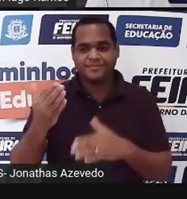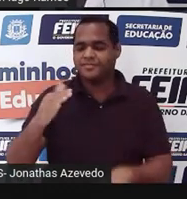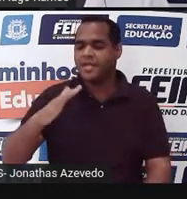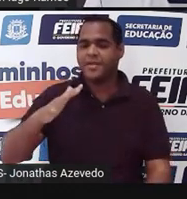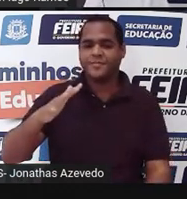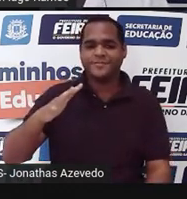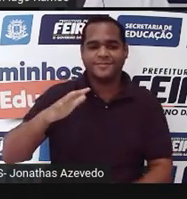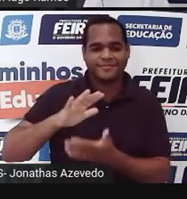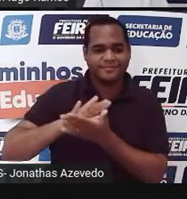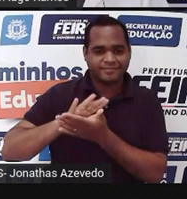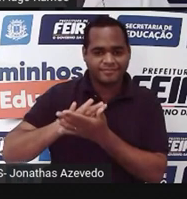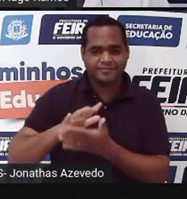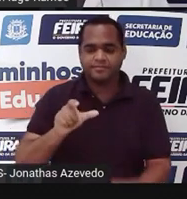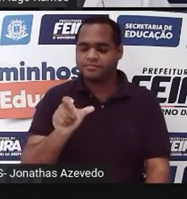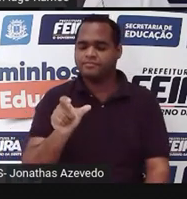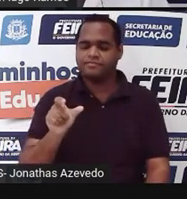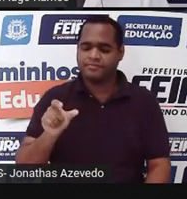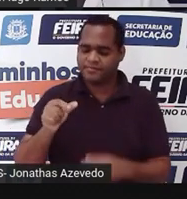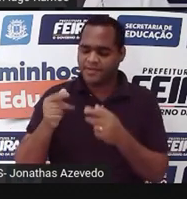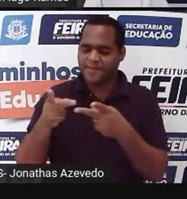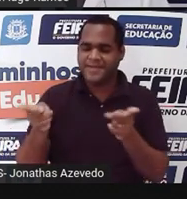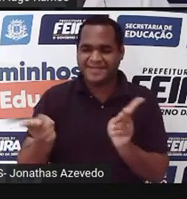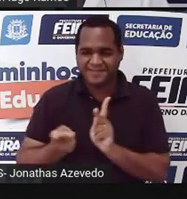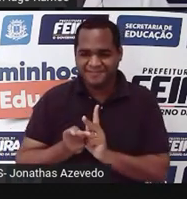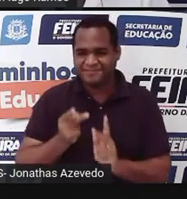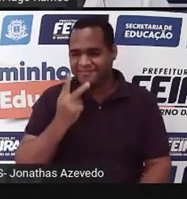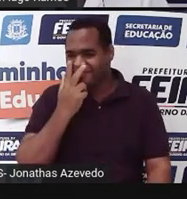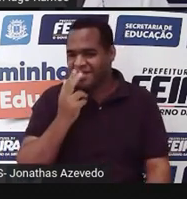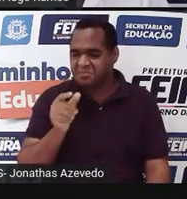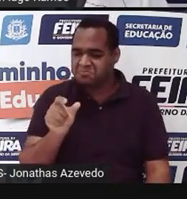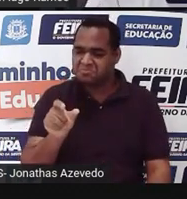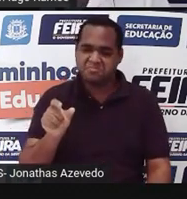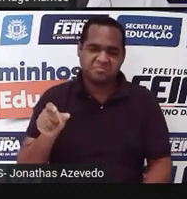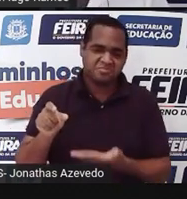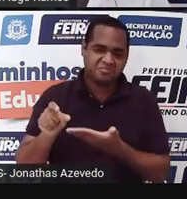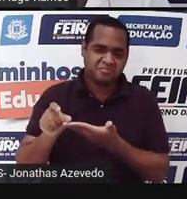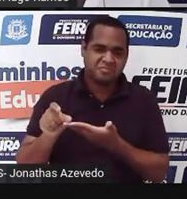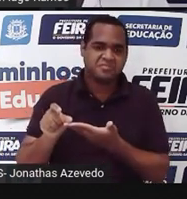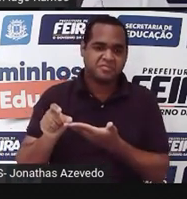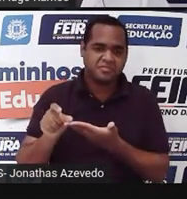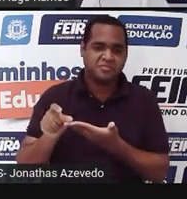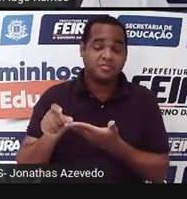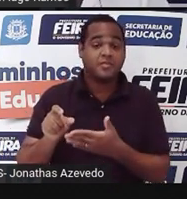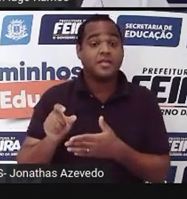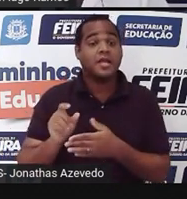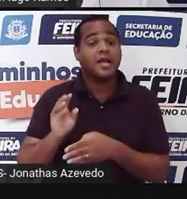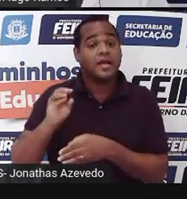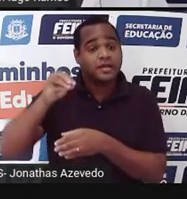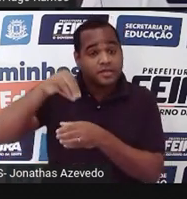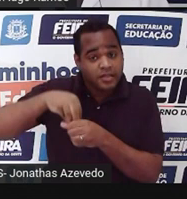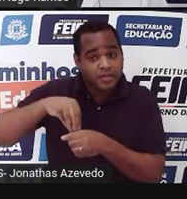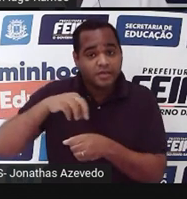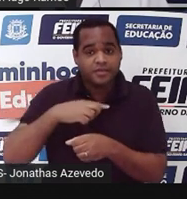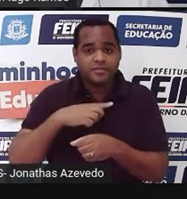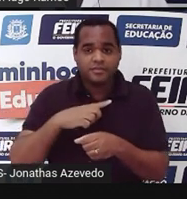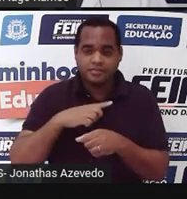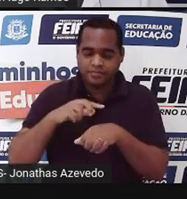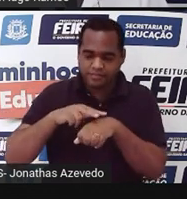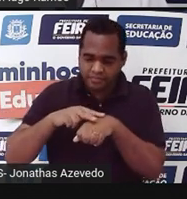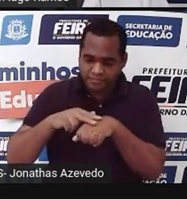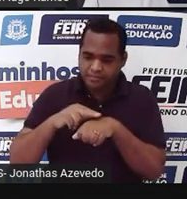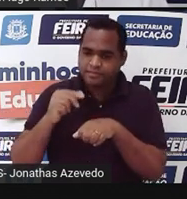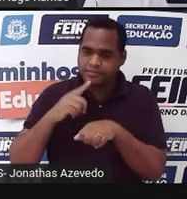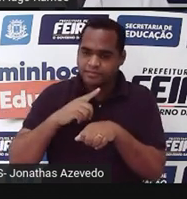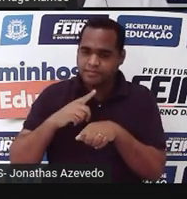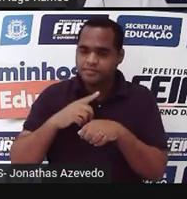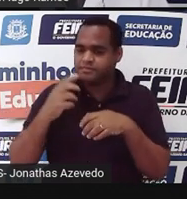segurando ali uma fatiazinha de um círculo, dentro dessa fatiazinha verde tem um